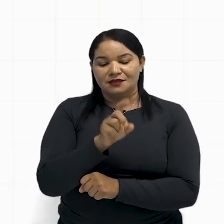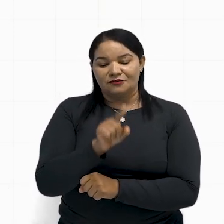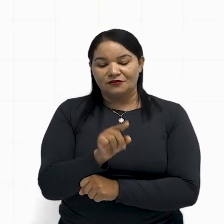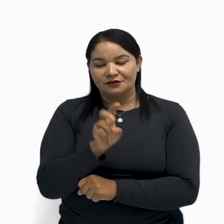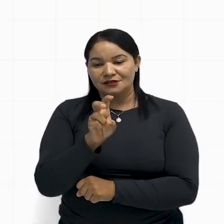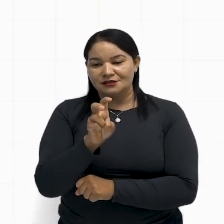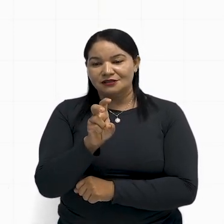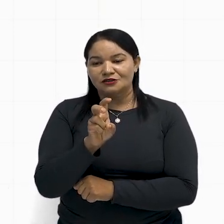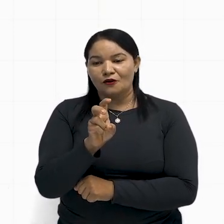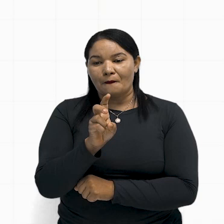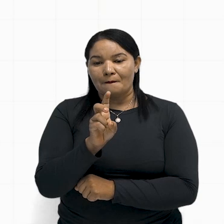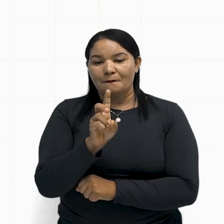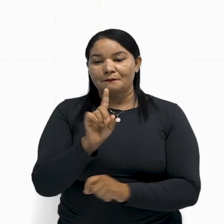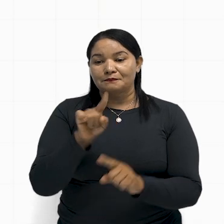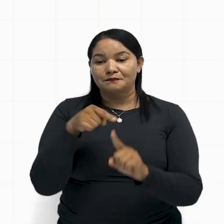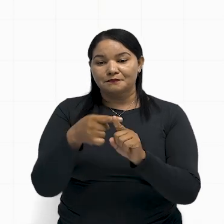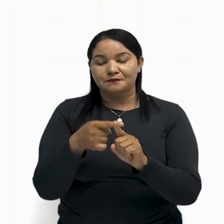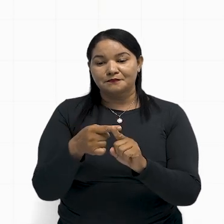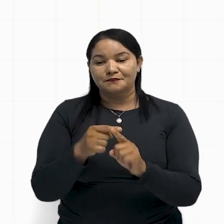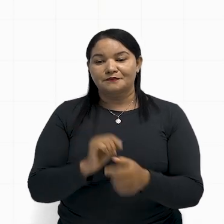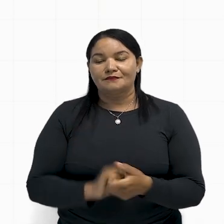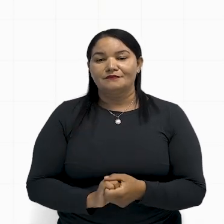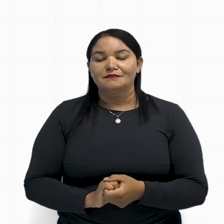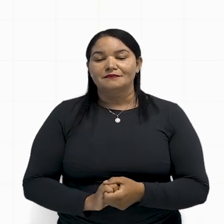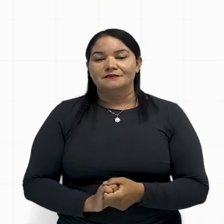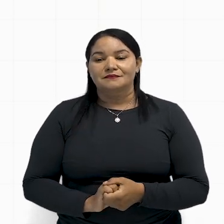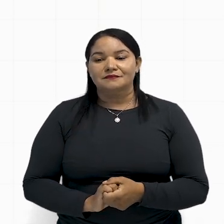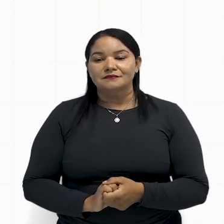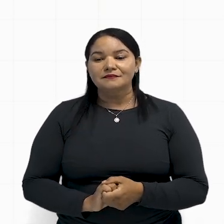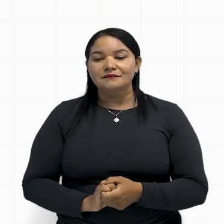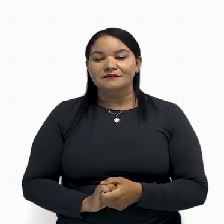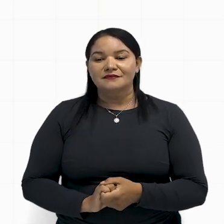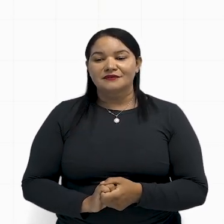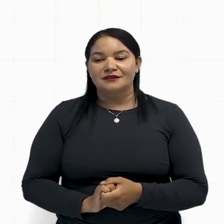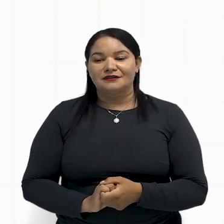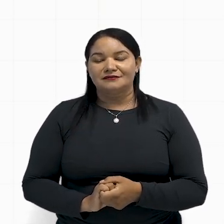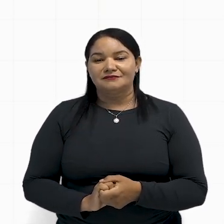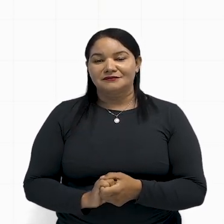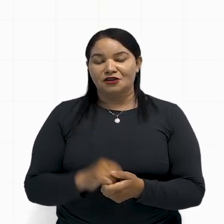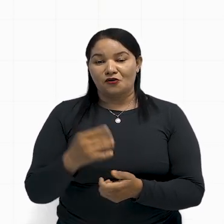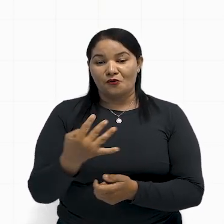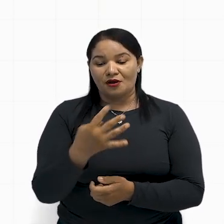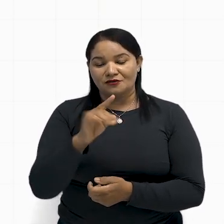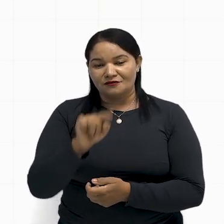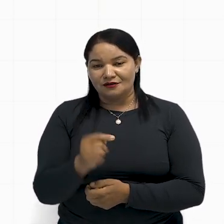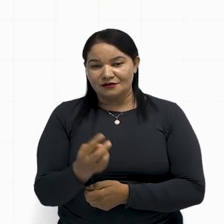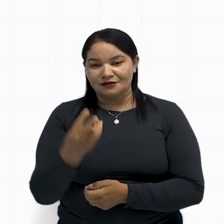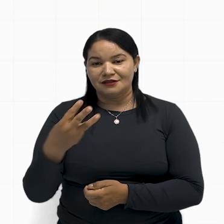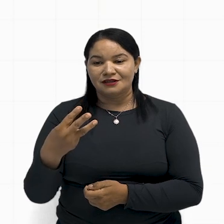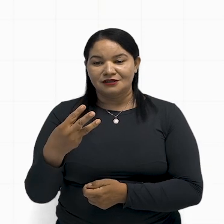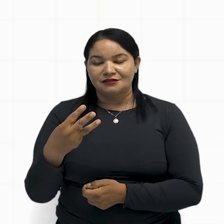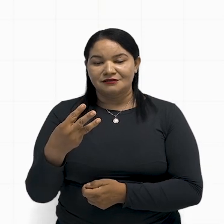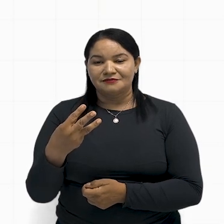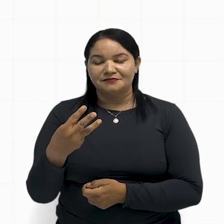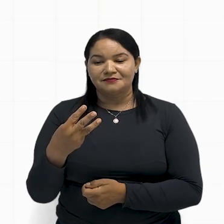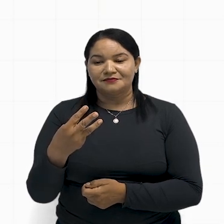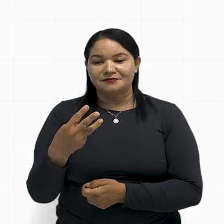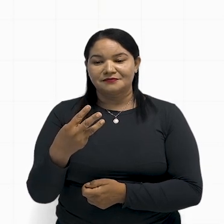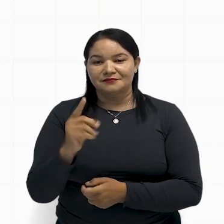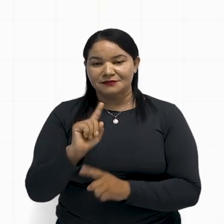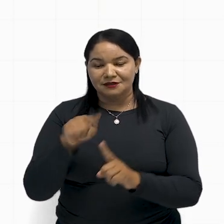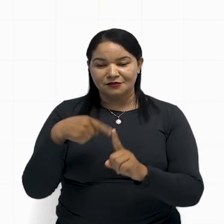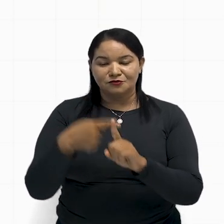que foi de casa pra escola, depois 4,3 que foi da escola pra